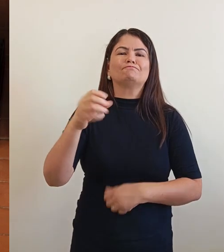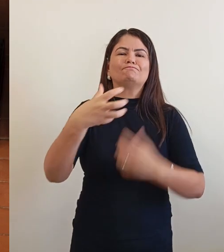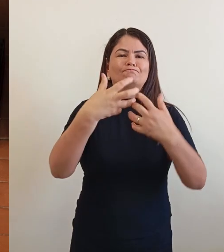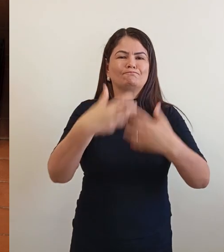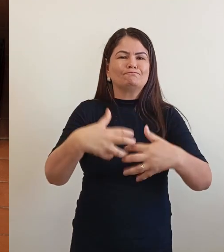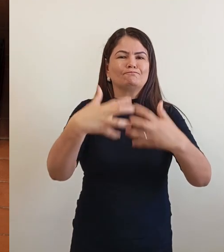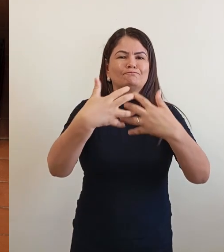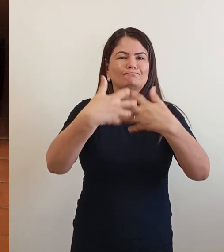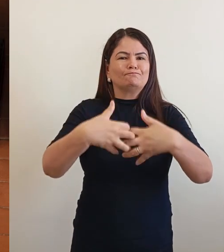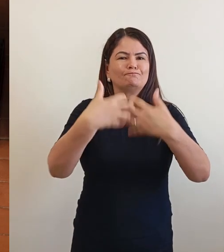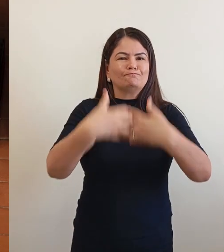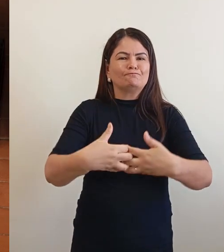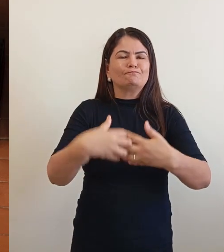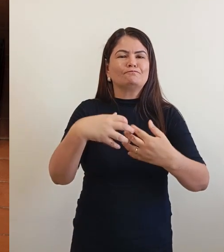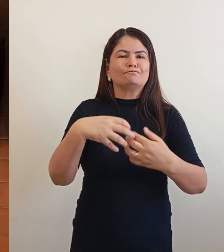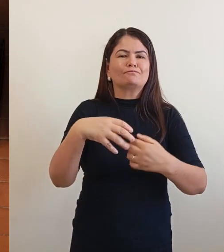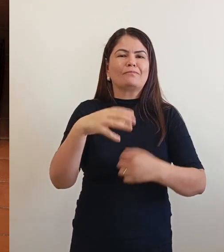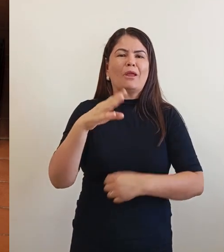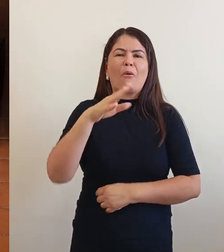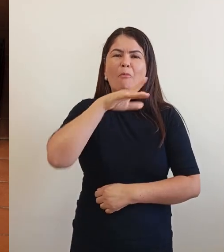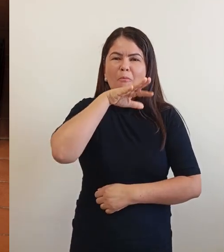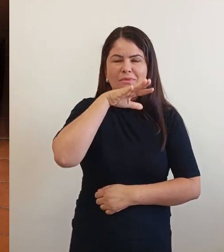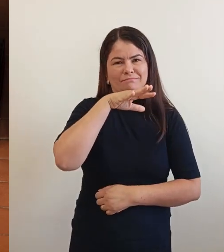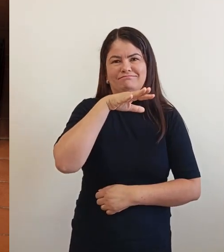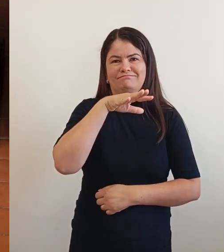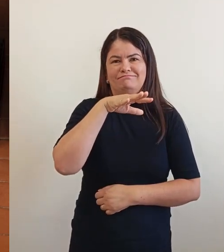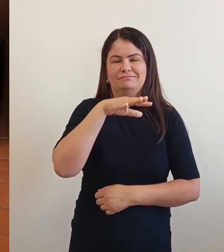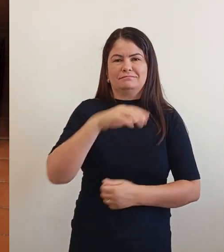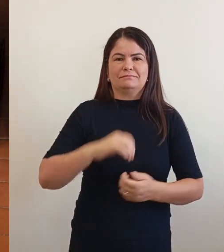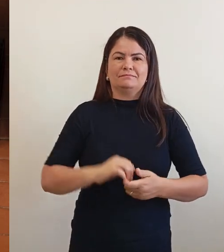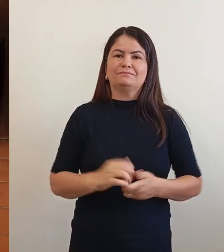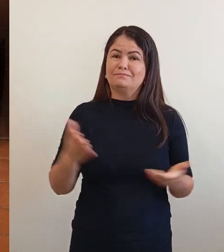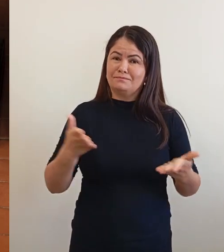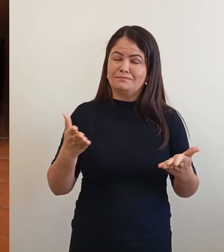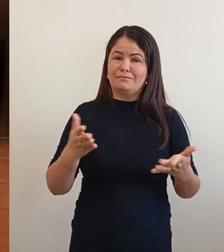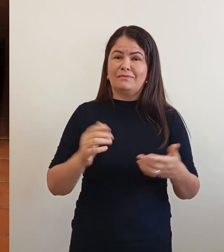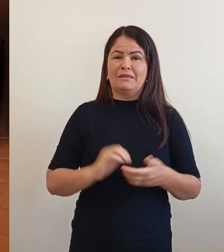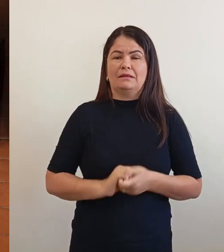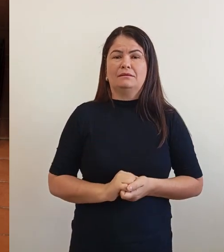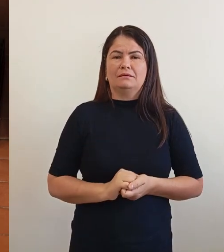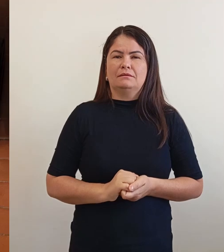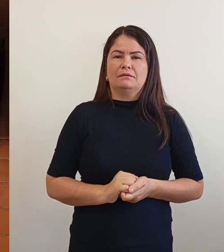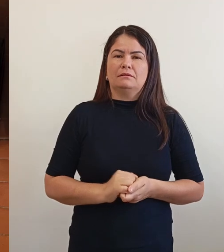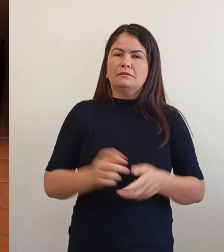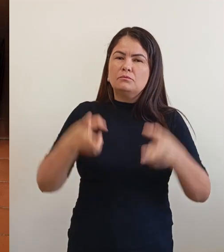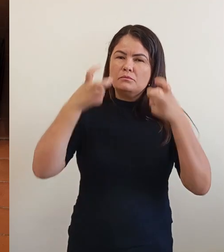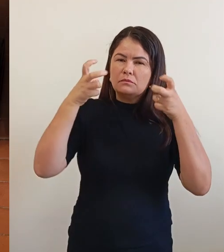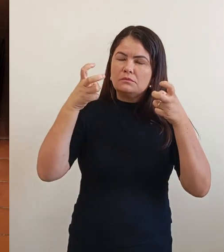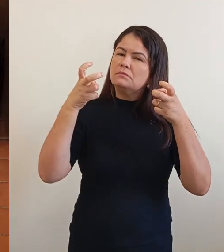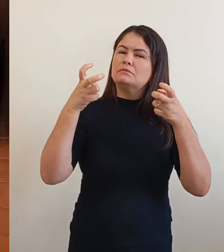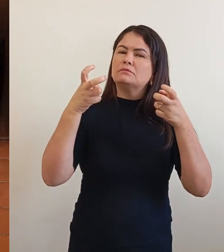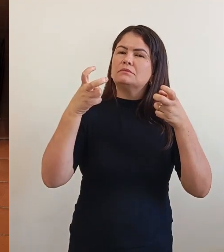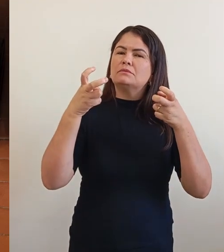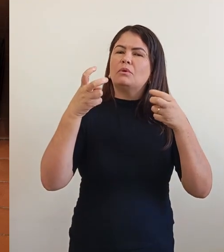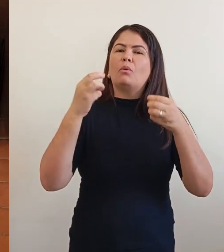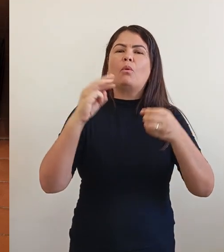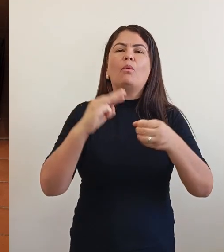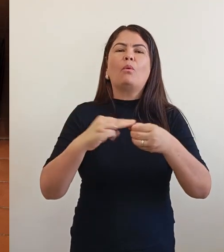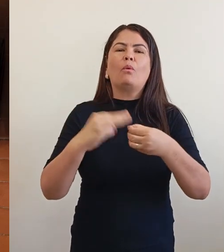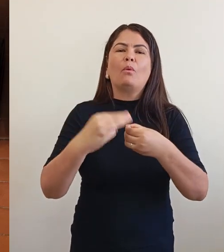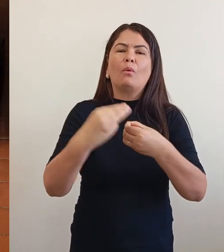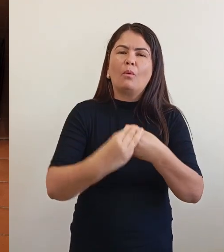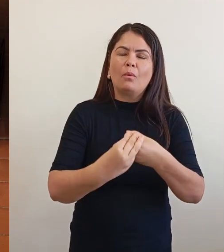E eu vejo que o município aqui, ele faz muito mais a ambulância de